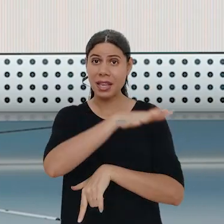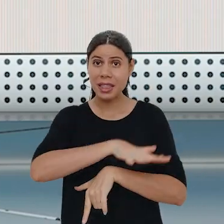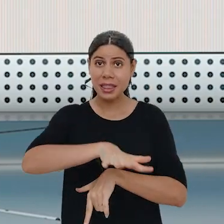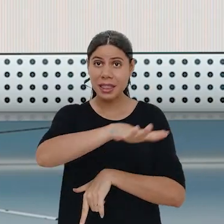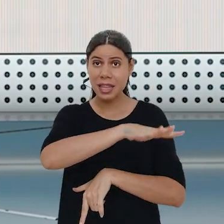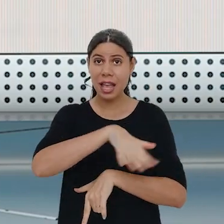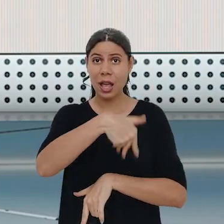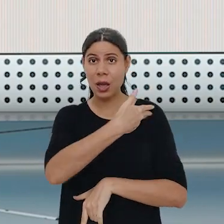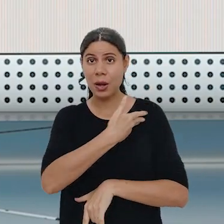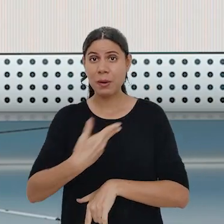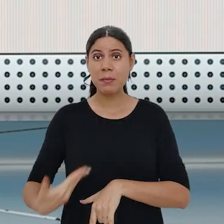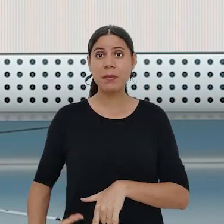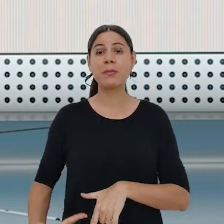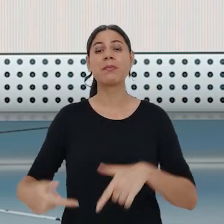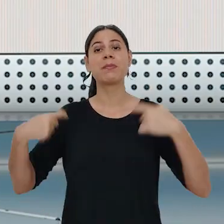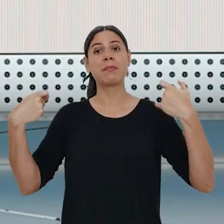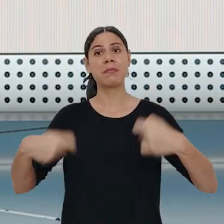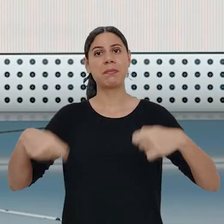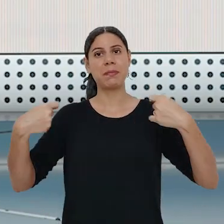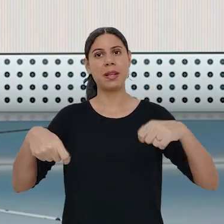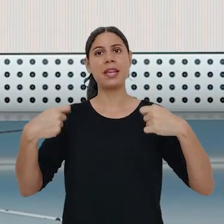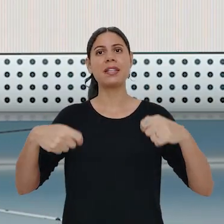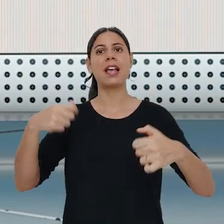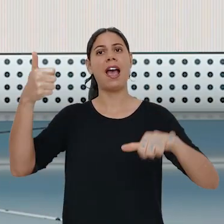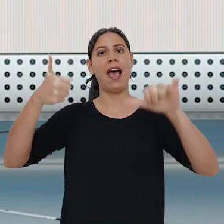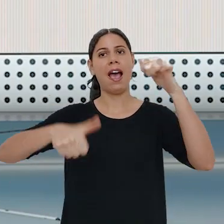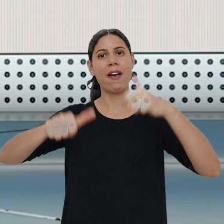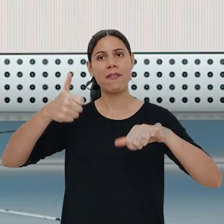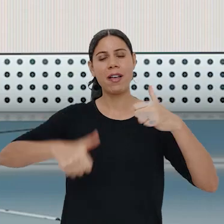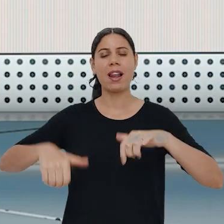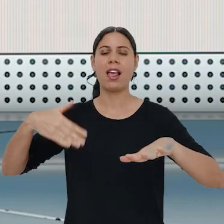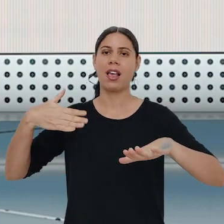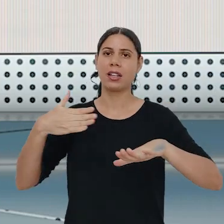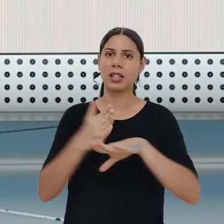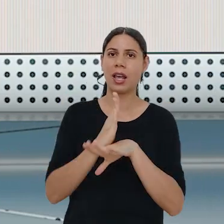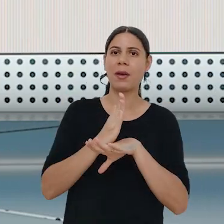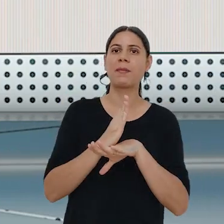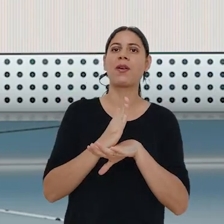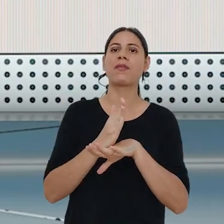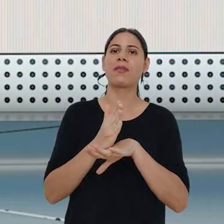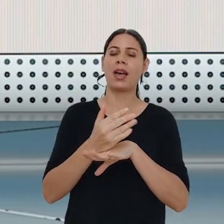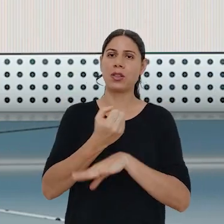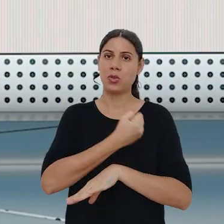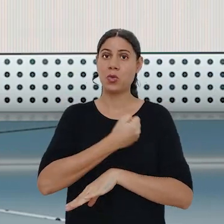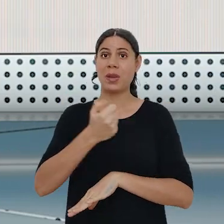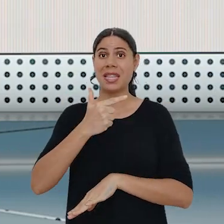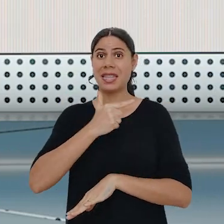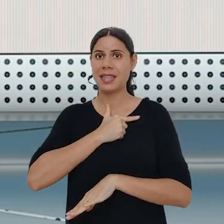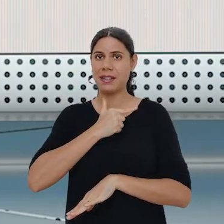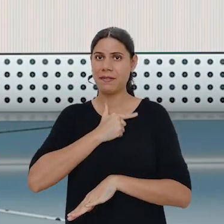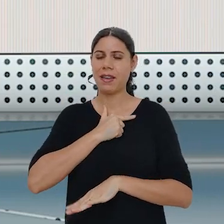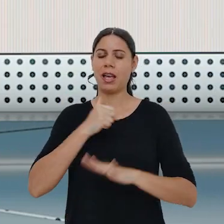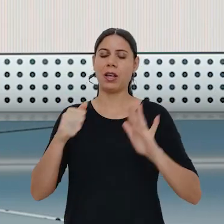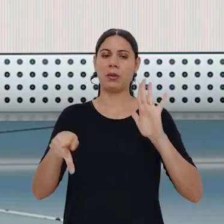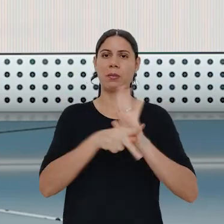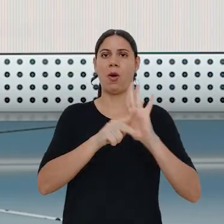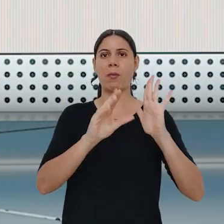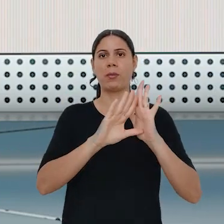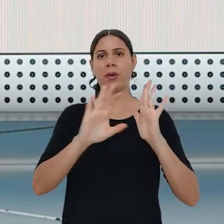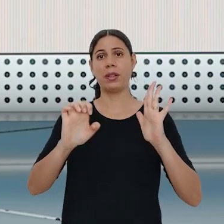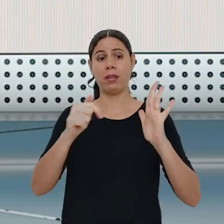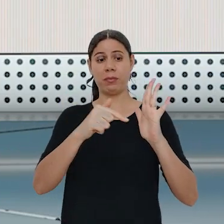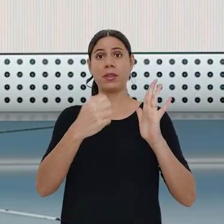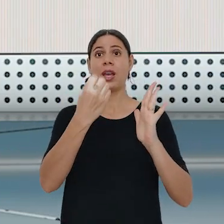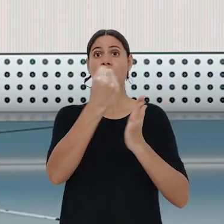função efetiva em uma carreira pública, você precisa ser avaliado e aprovado dentro do número de vagas previsto no edital,